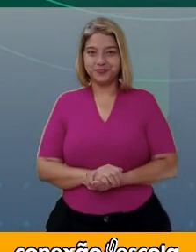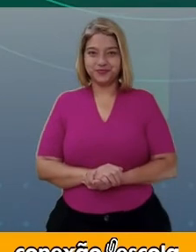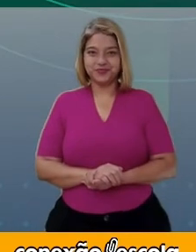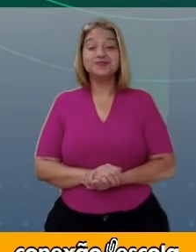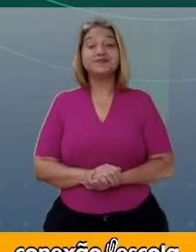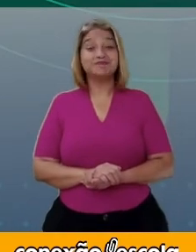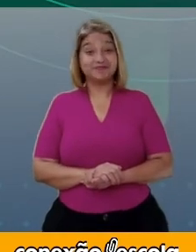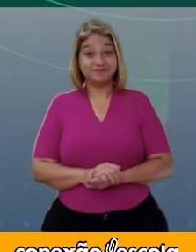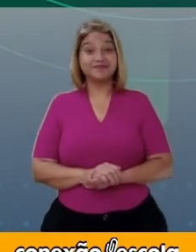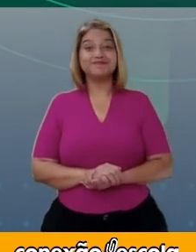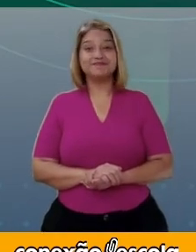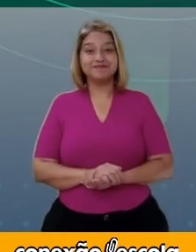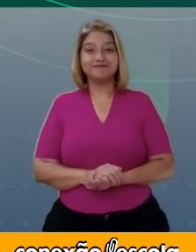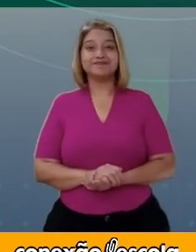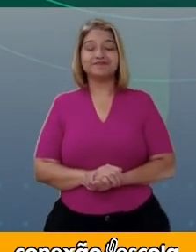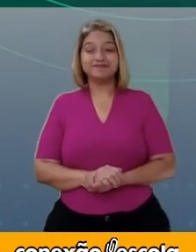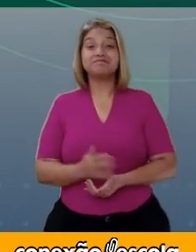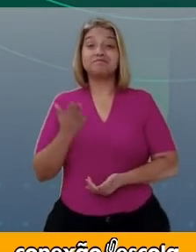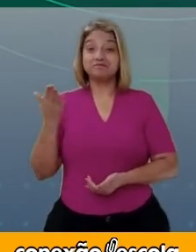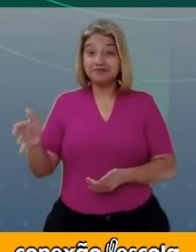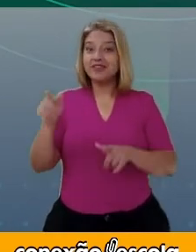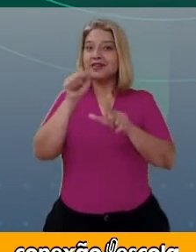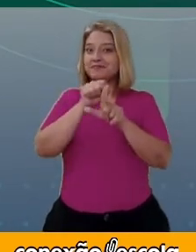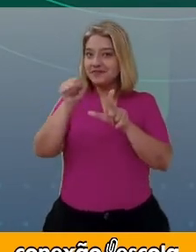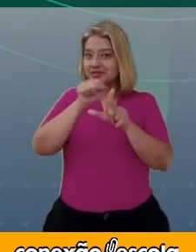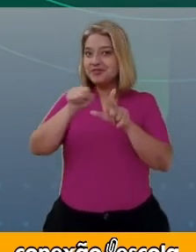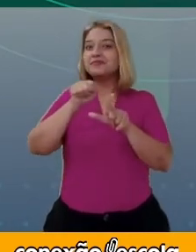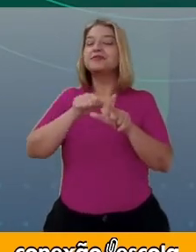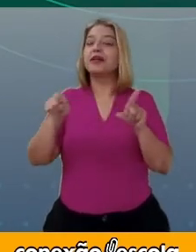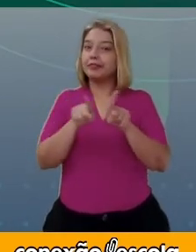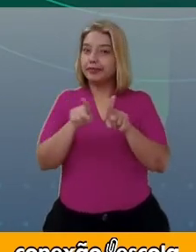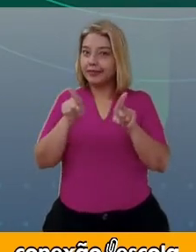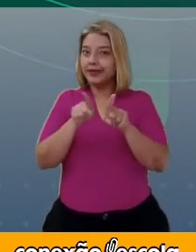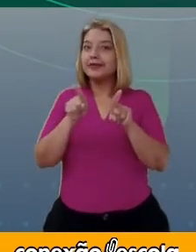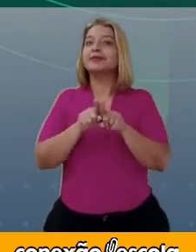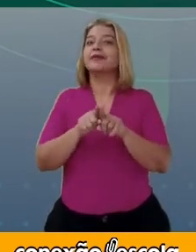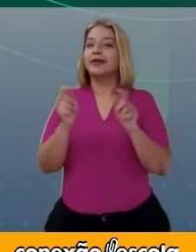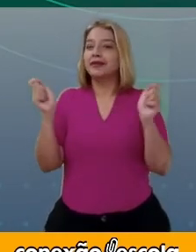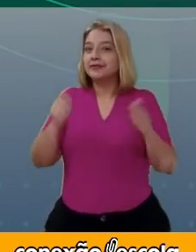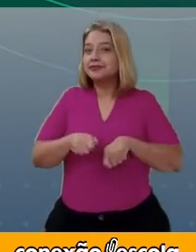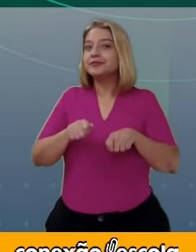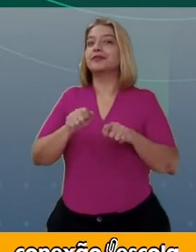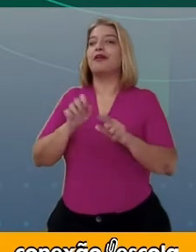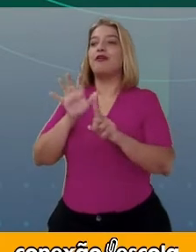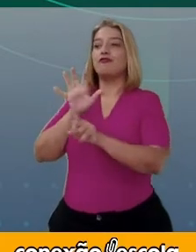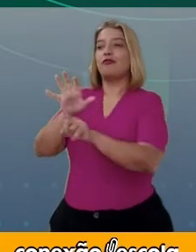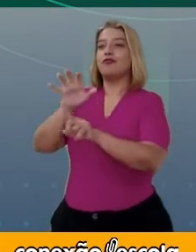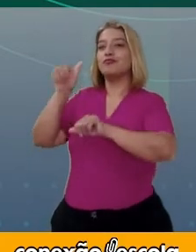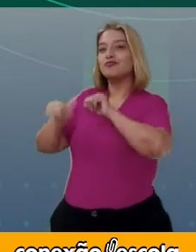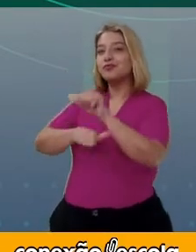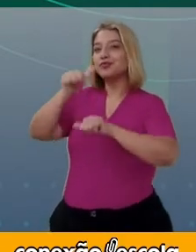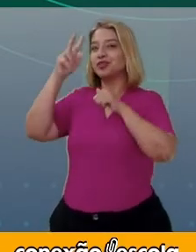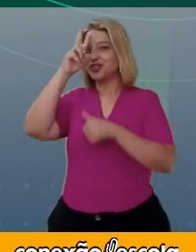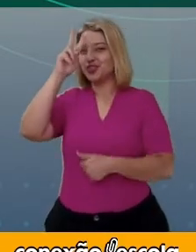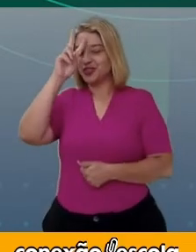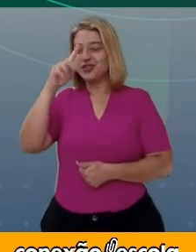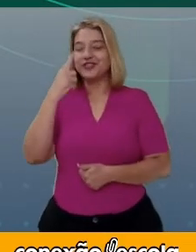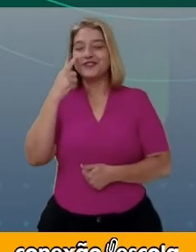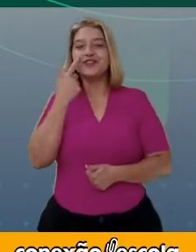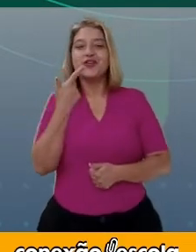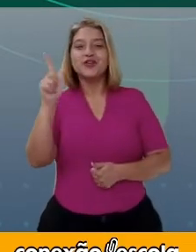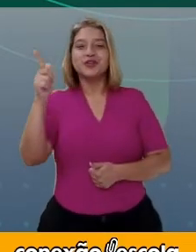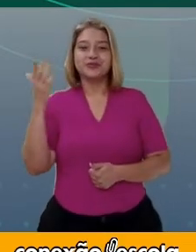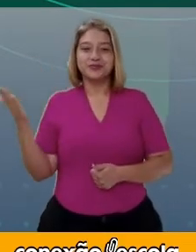E aí? Esse bilhete poderia mudar essa história, não é? Vamos para mais um.